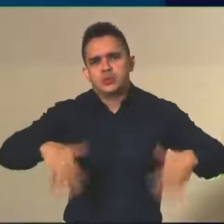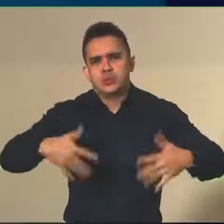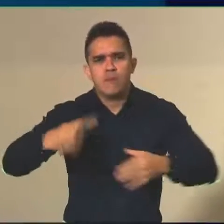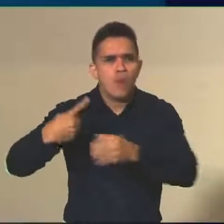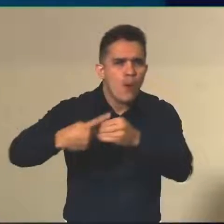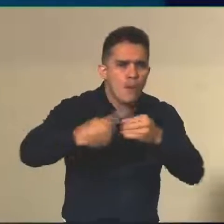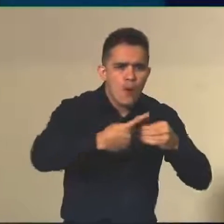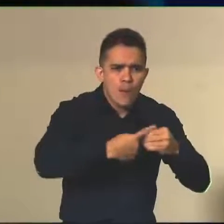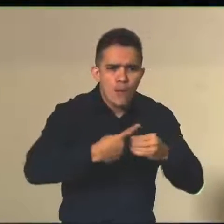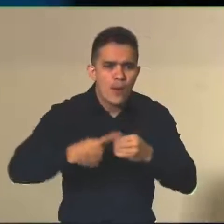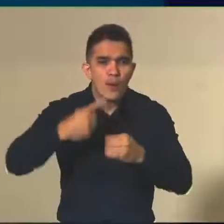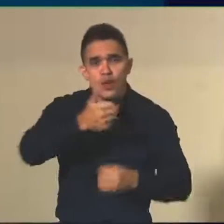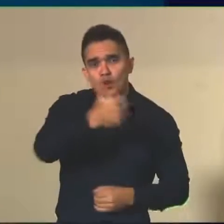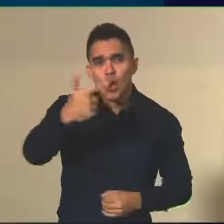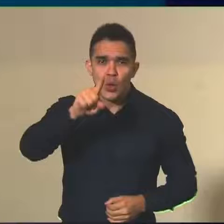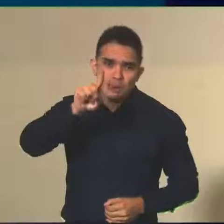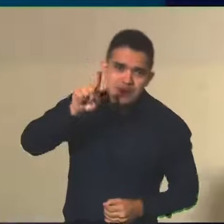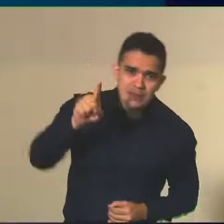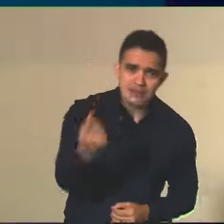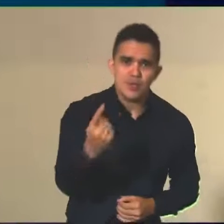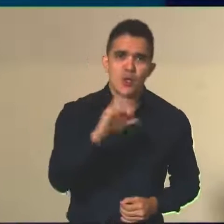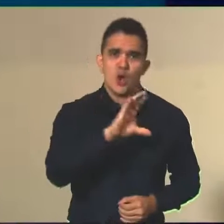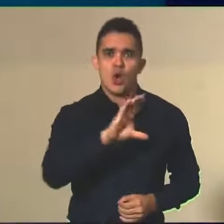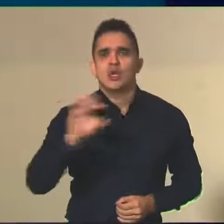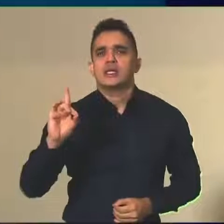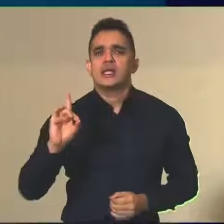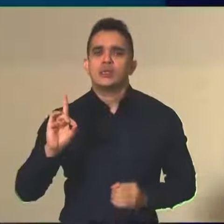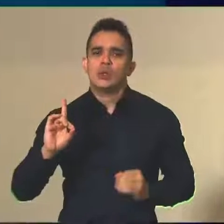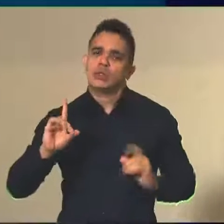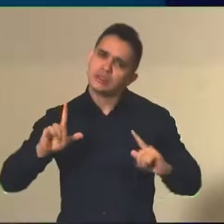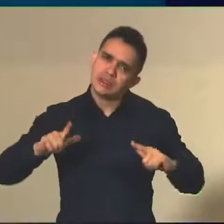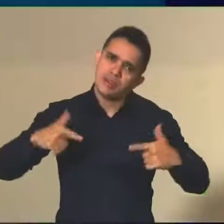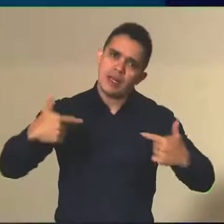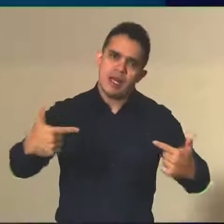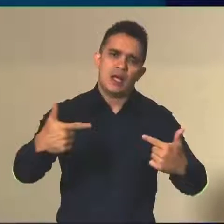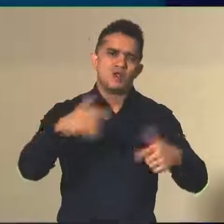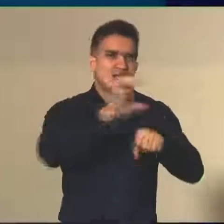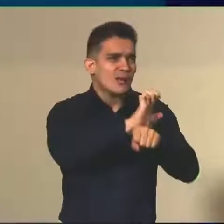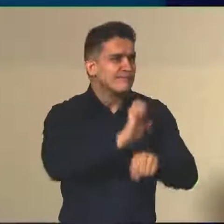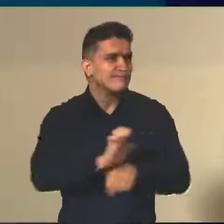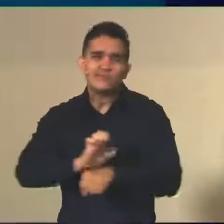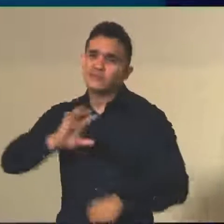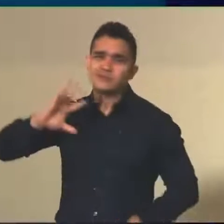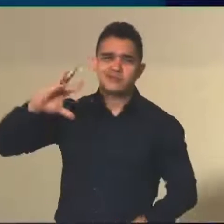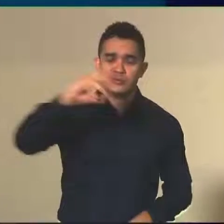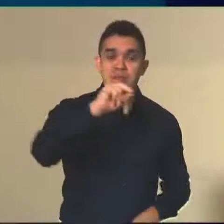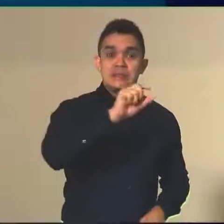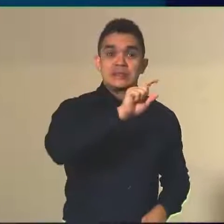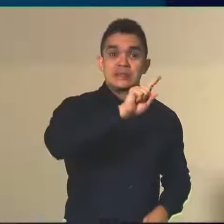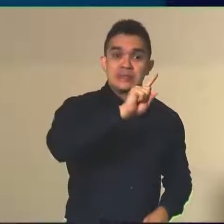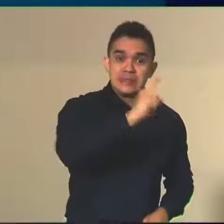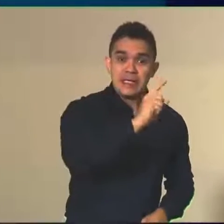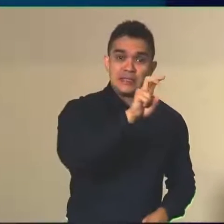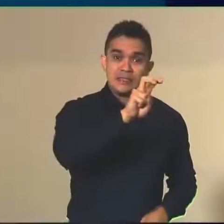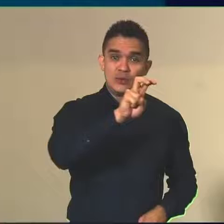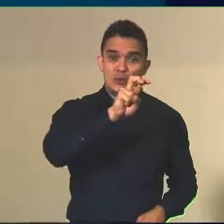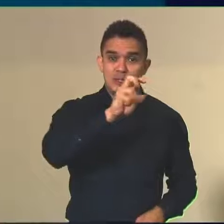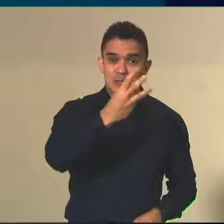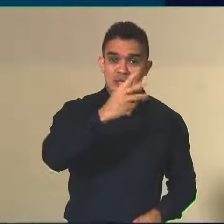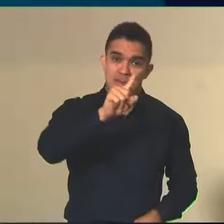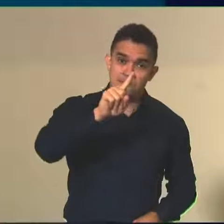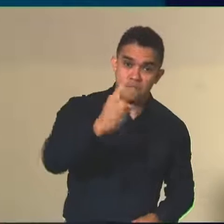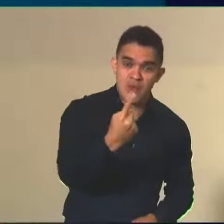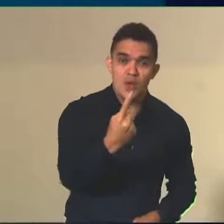prova, 12.059 coordenações para aplicação e 153.208